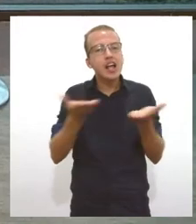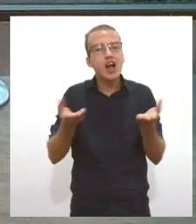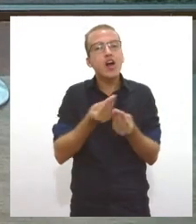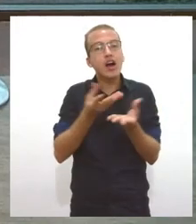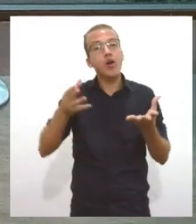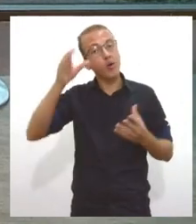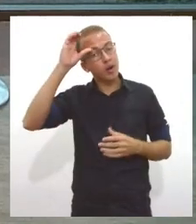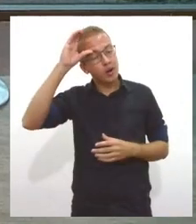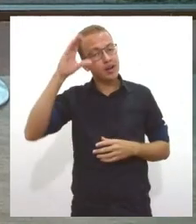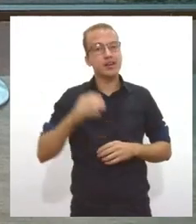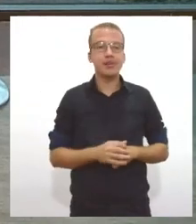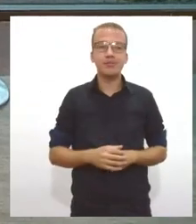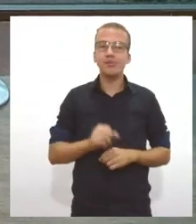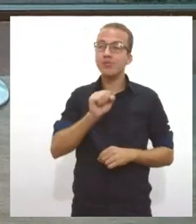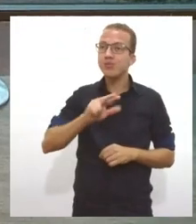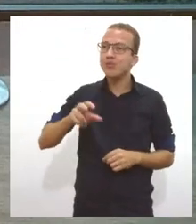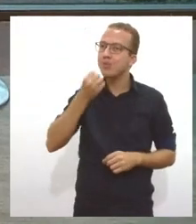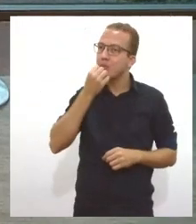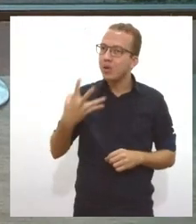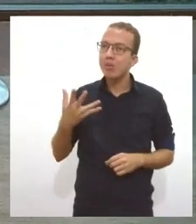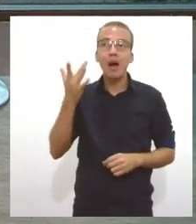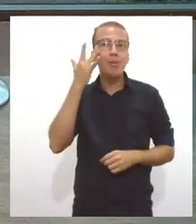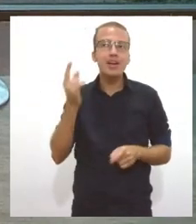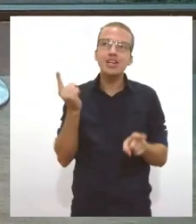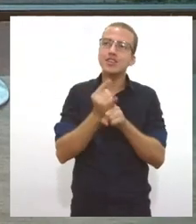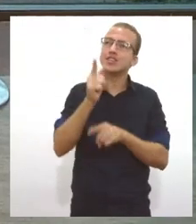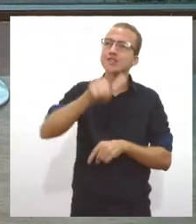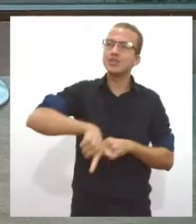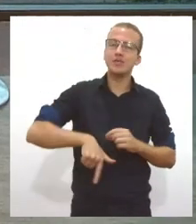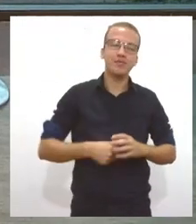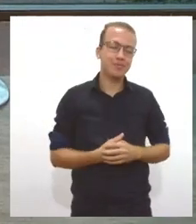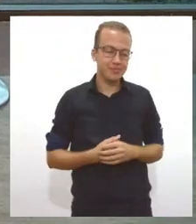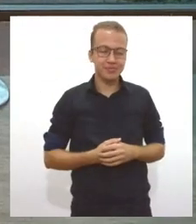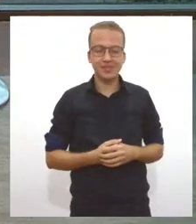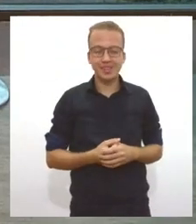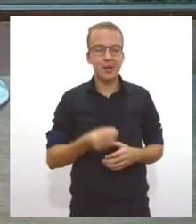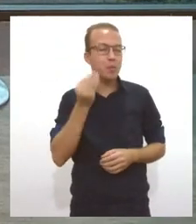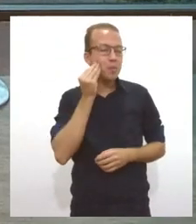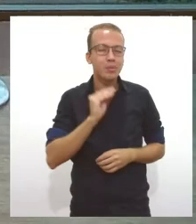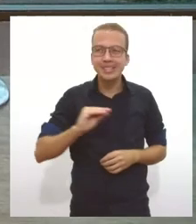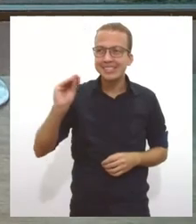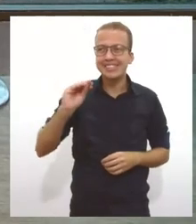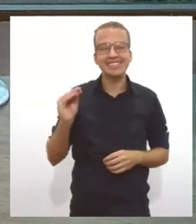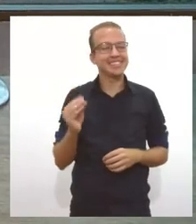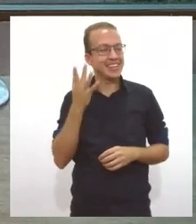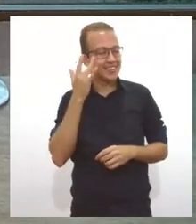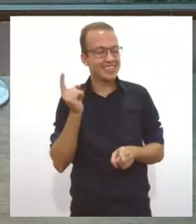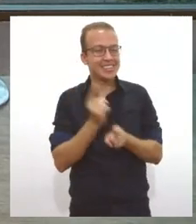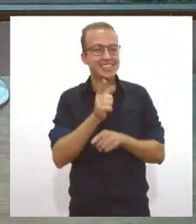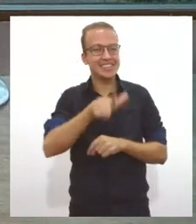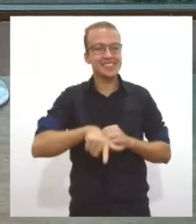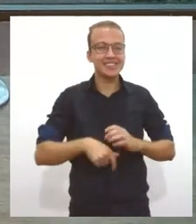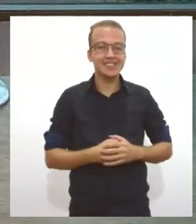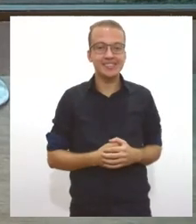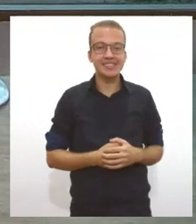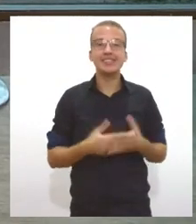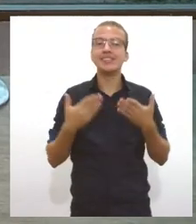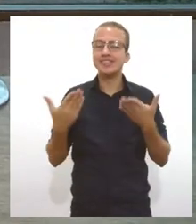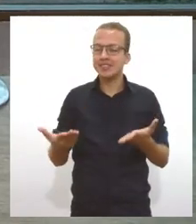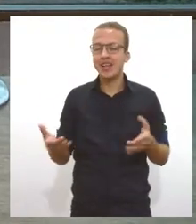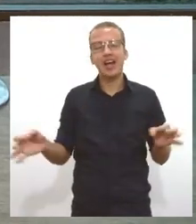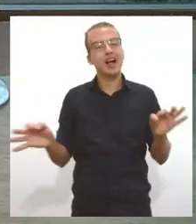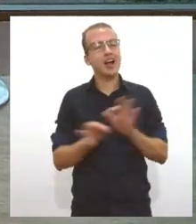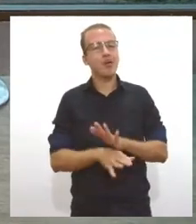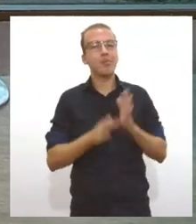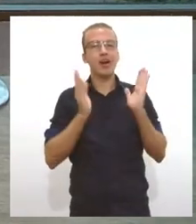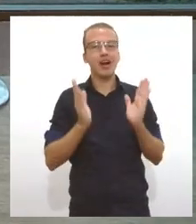amanhã a gente se volta a se ver tá bom um grande abraço beijo Val até amanhã tchau Sara Medeiros terminamos o programa